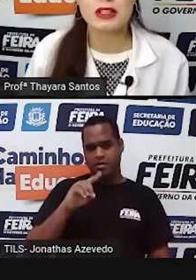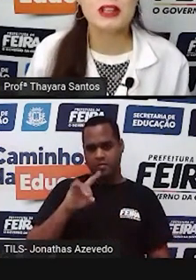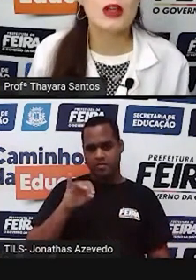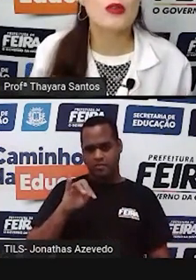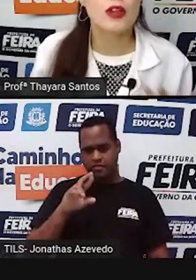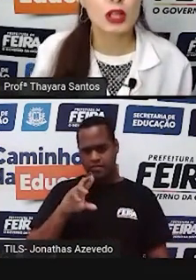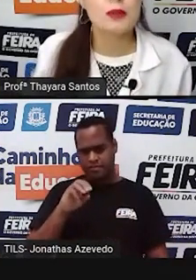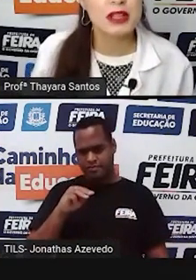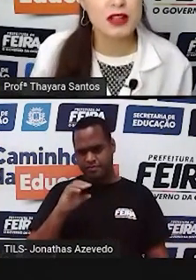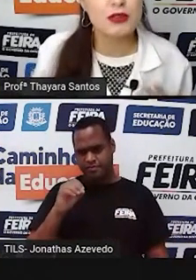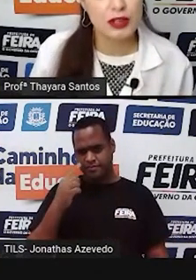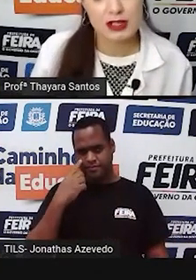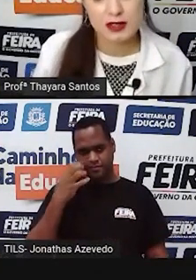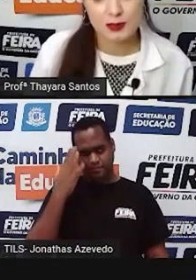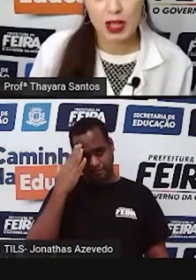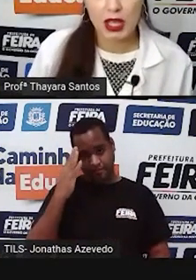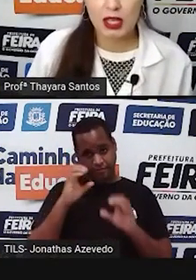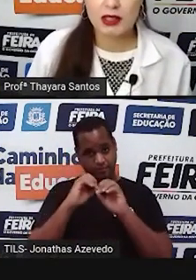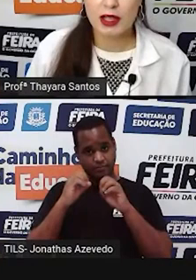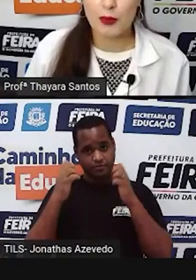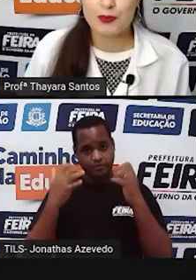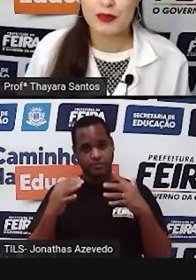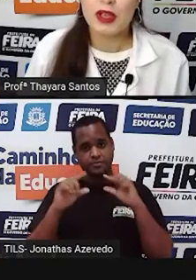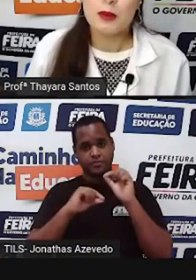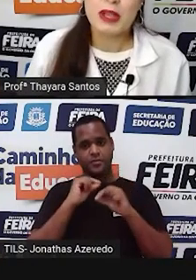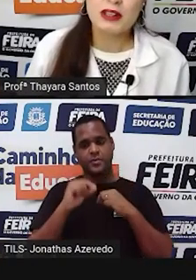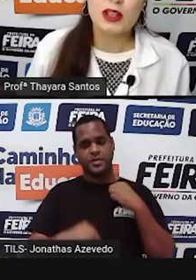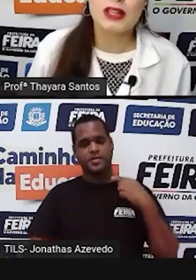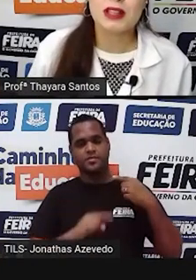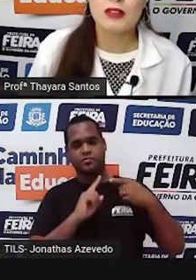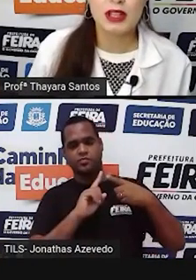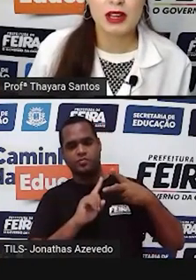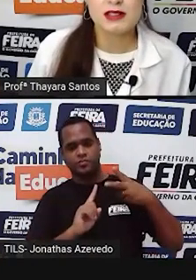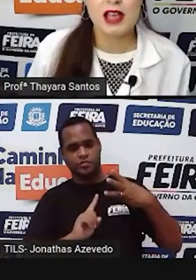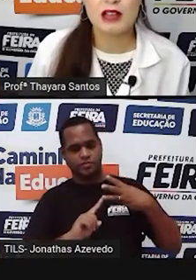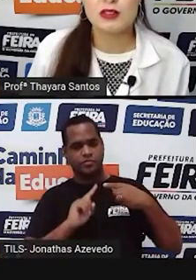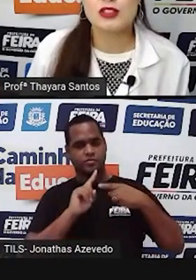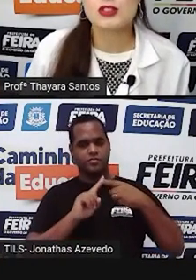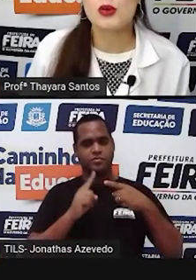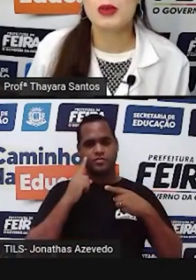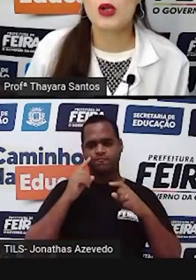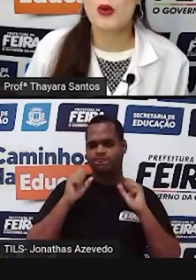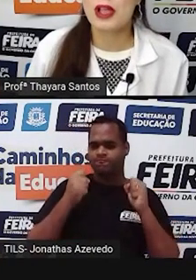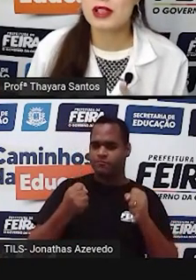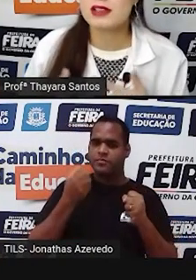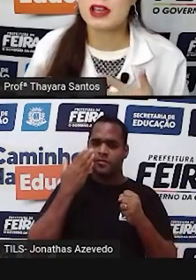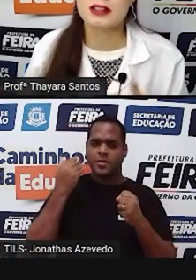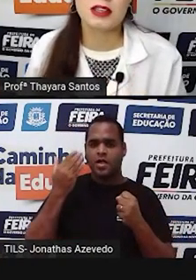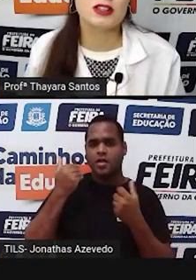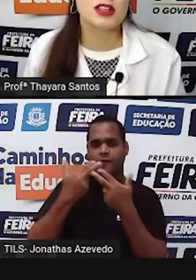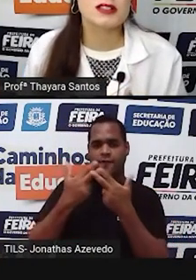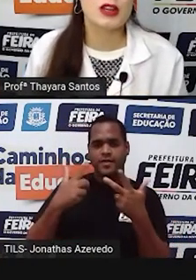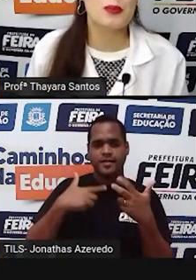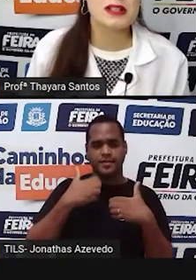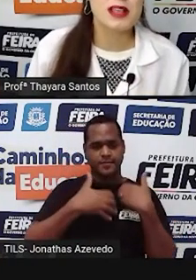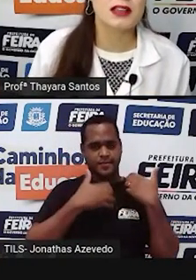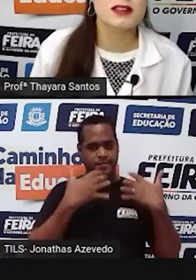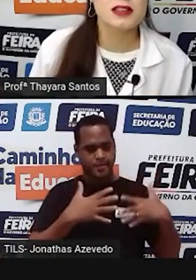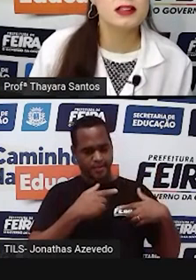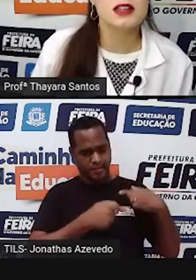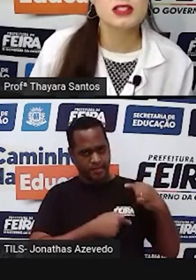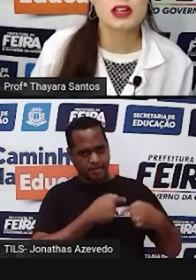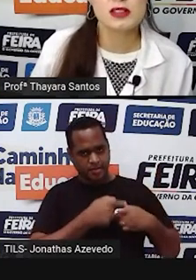Vamos entender o que foi que Mendel fez. Então, Mendel, ele estava interessado em descobrir como é que as características eram